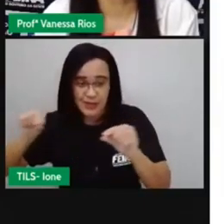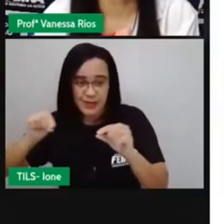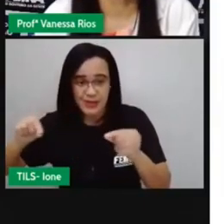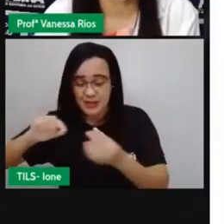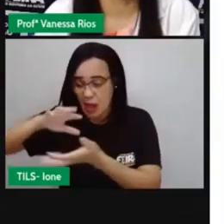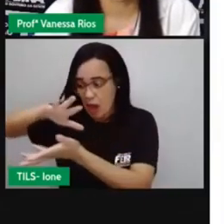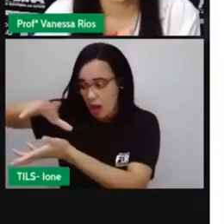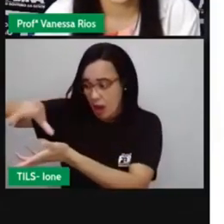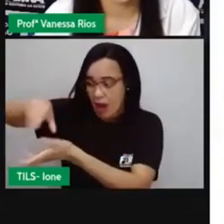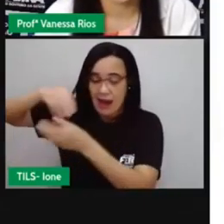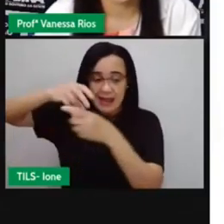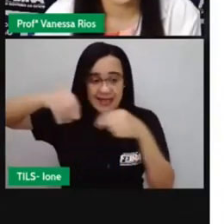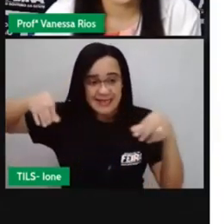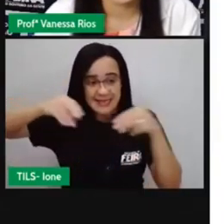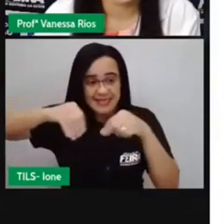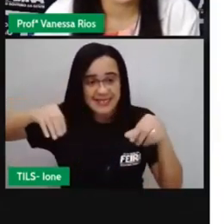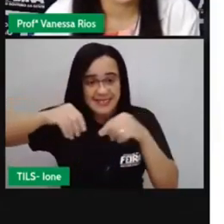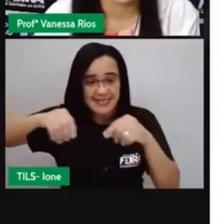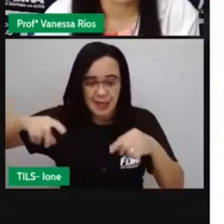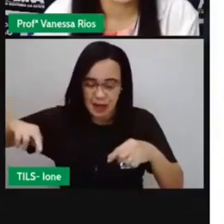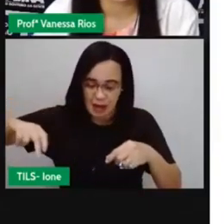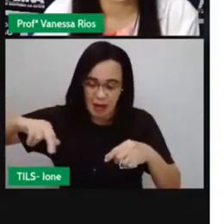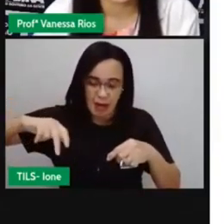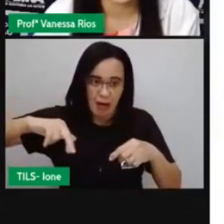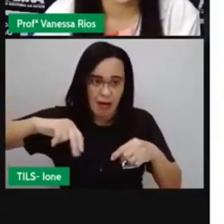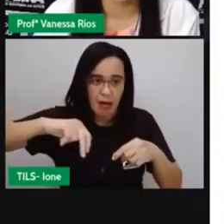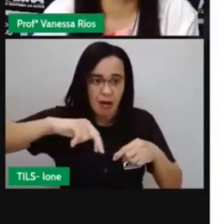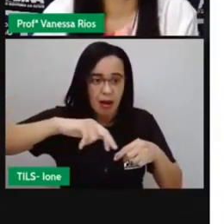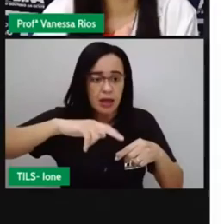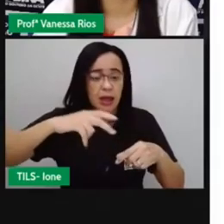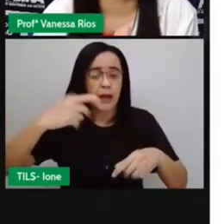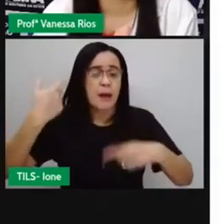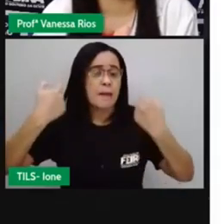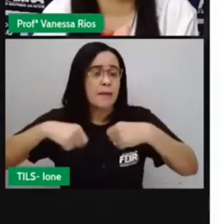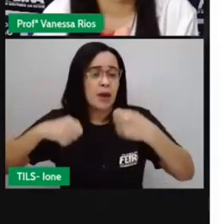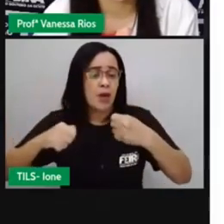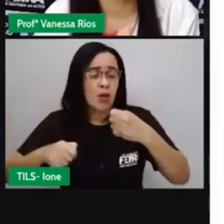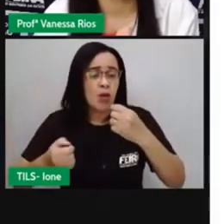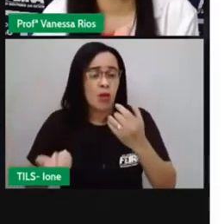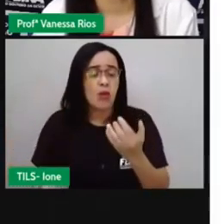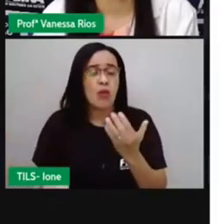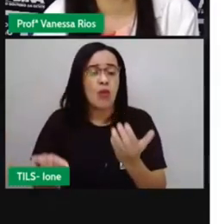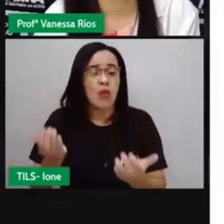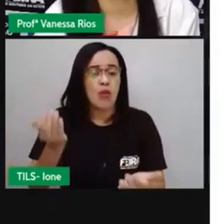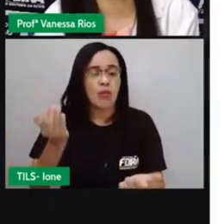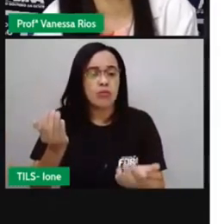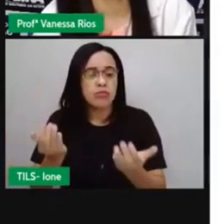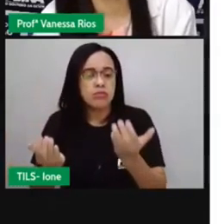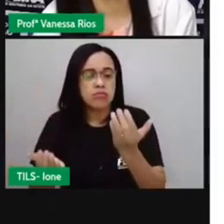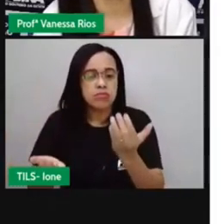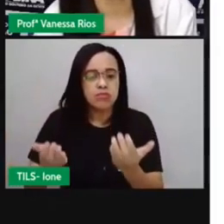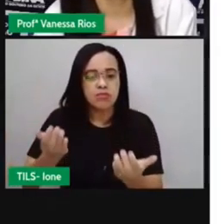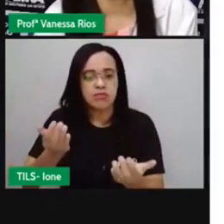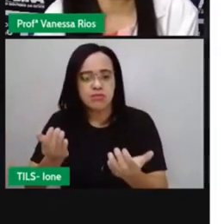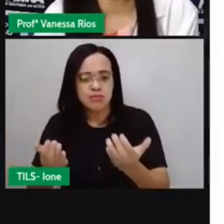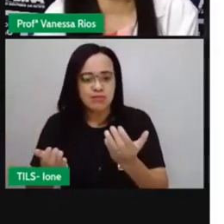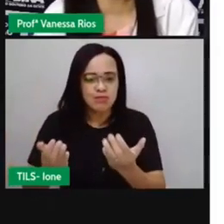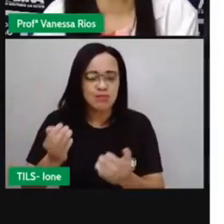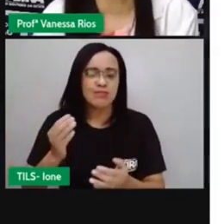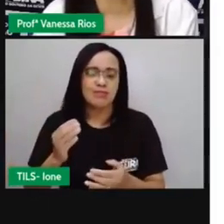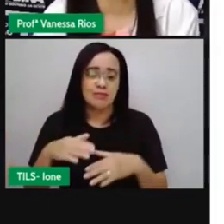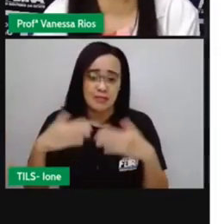produzido por um cartunista aí muito famoso que se chama Kino. Possui cartoons aí espalhados pelo mundo.